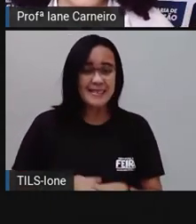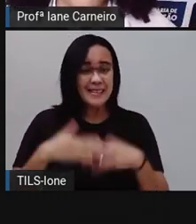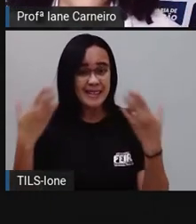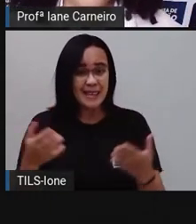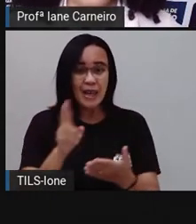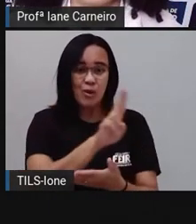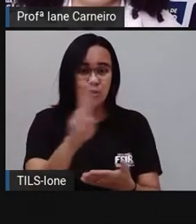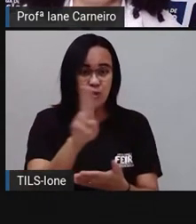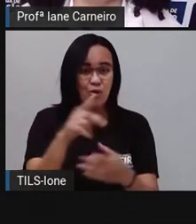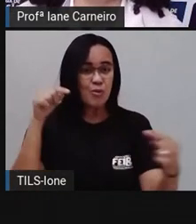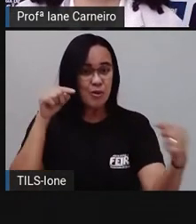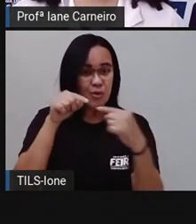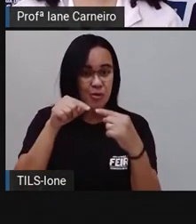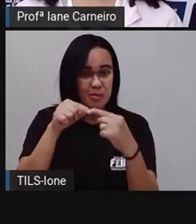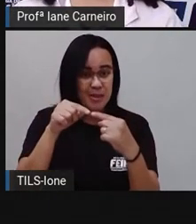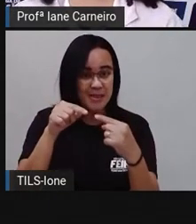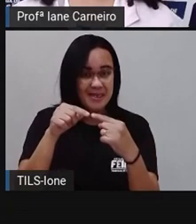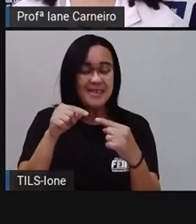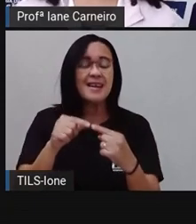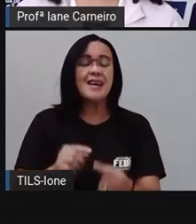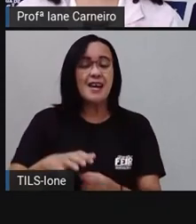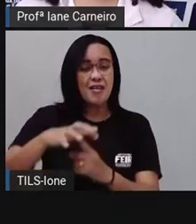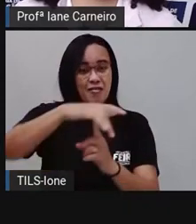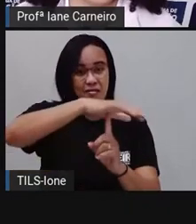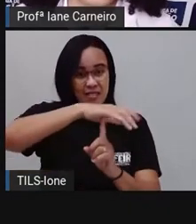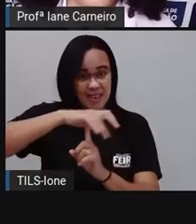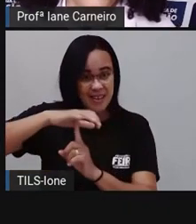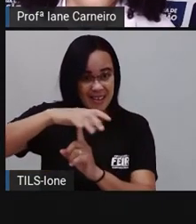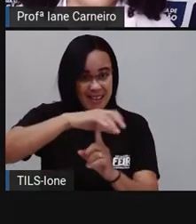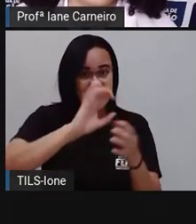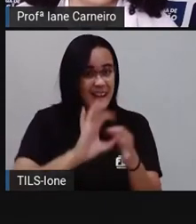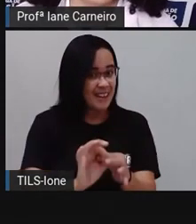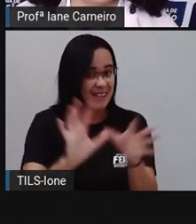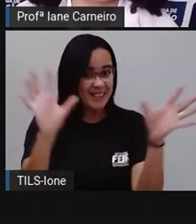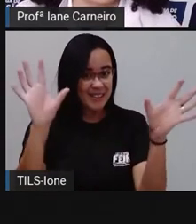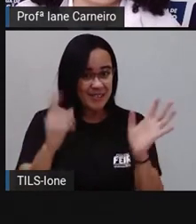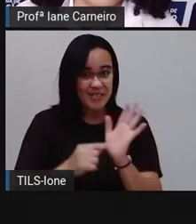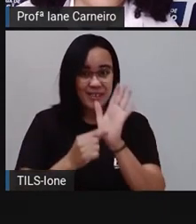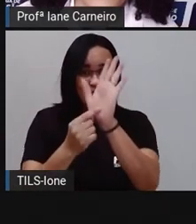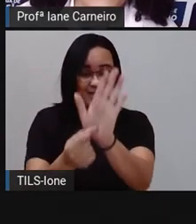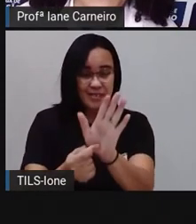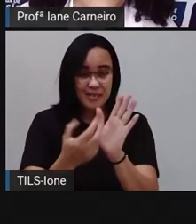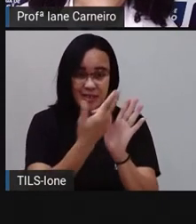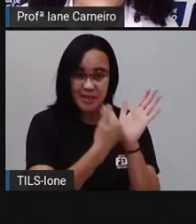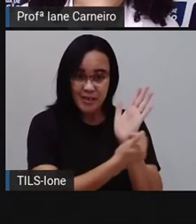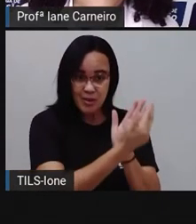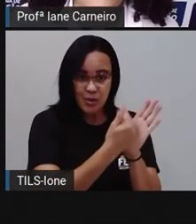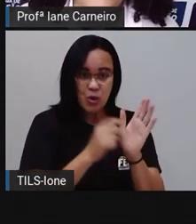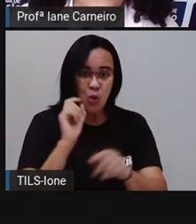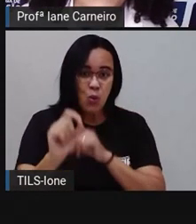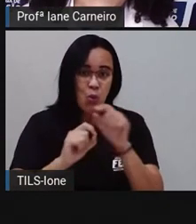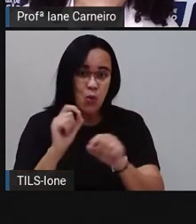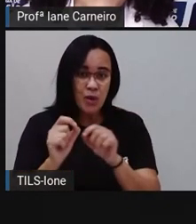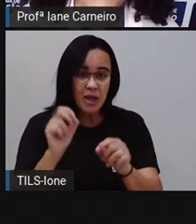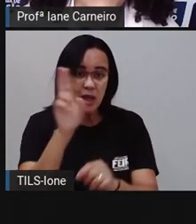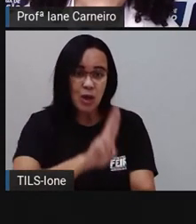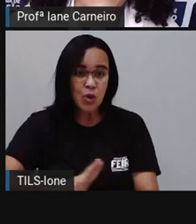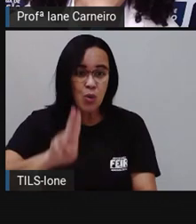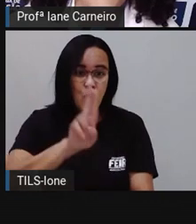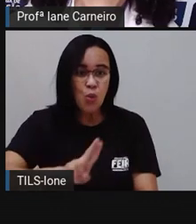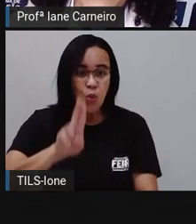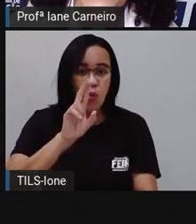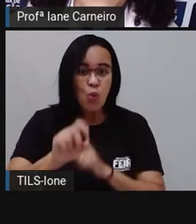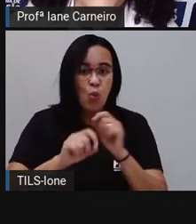livre. E aí, a Pró trouxe mais uma foto, ó, do centro de abastecimento. Então, eles usam, ó, esse